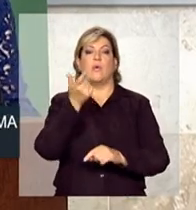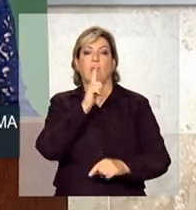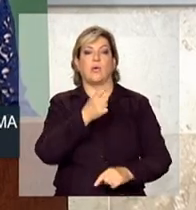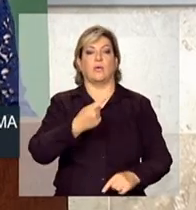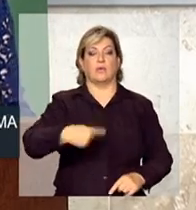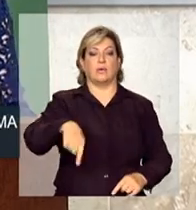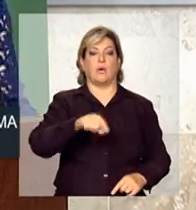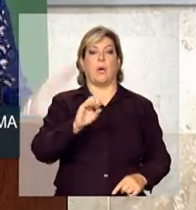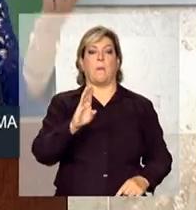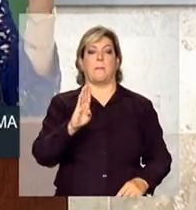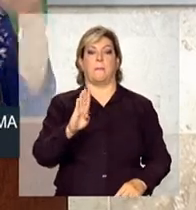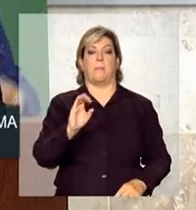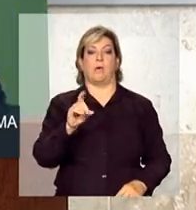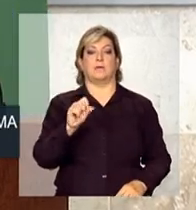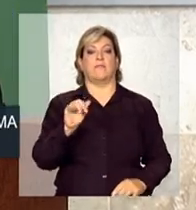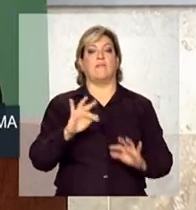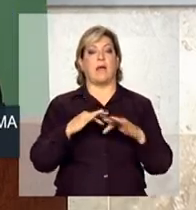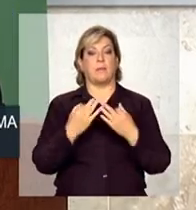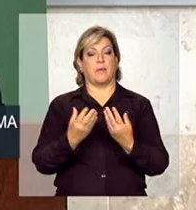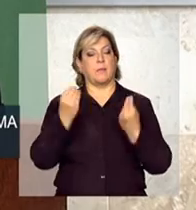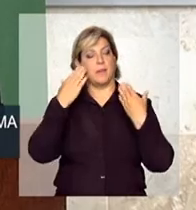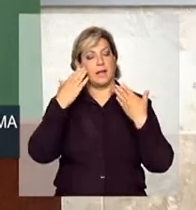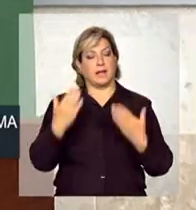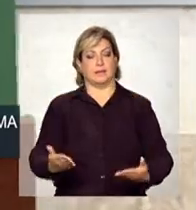do Bolsa Família. Muito obrigada.